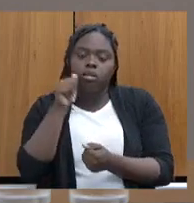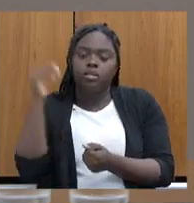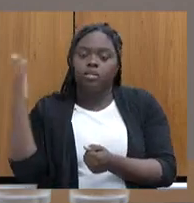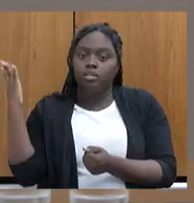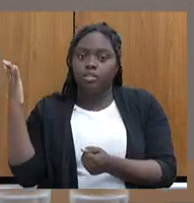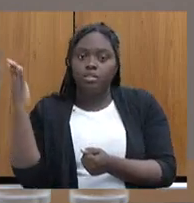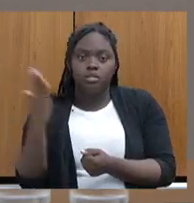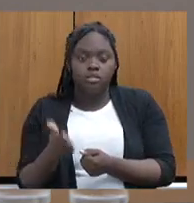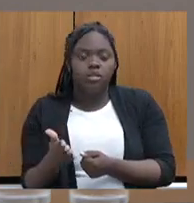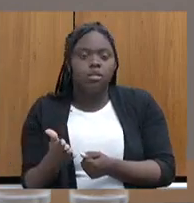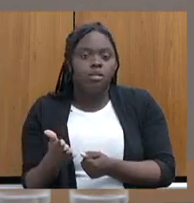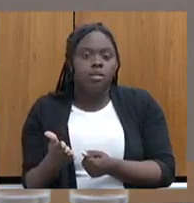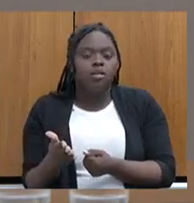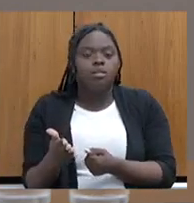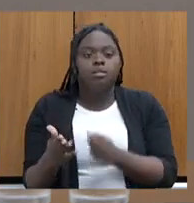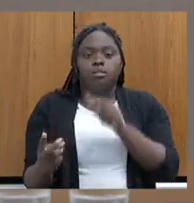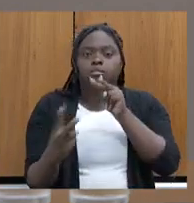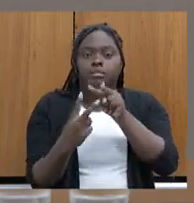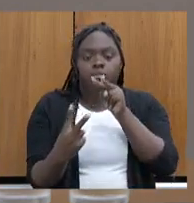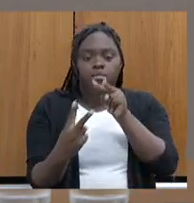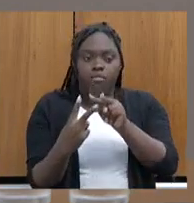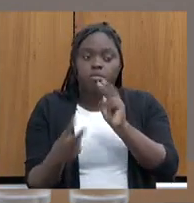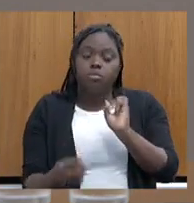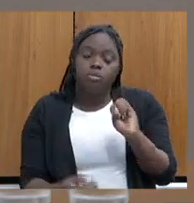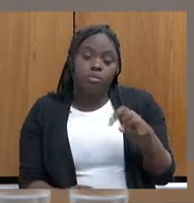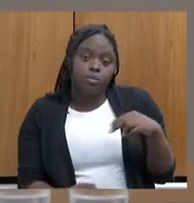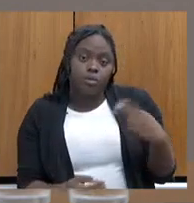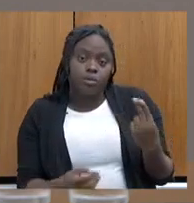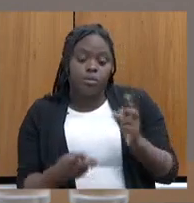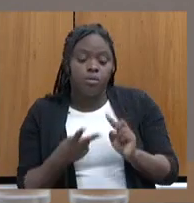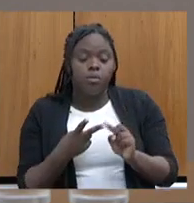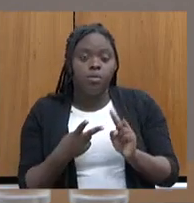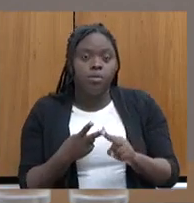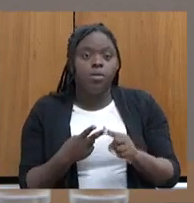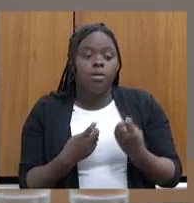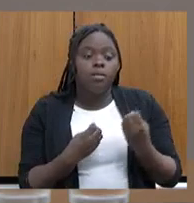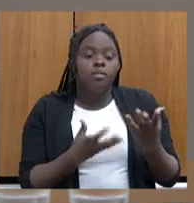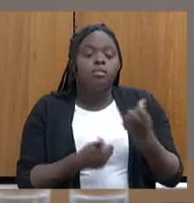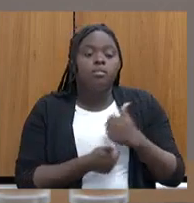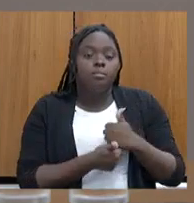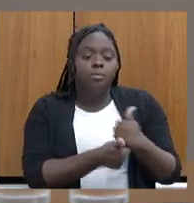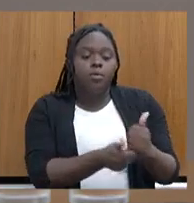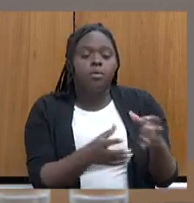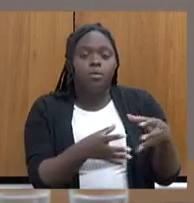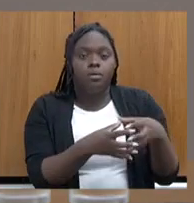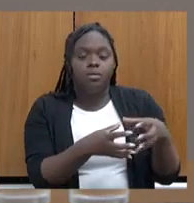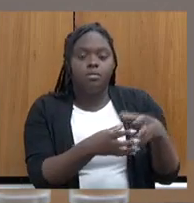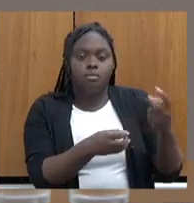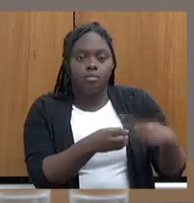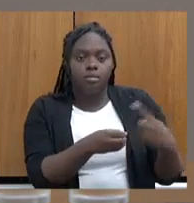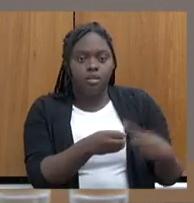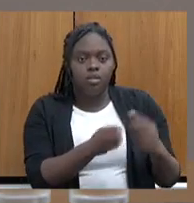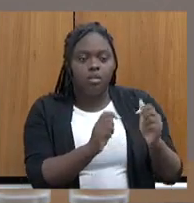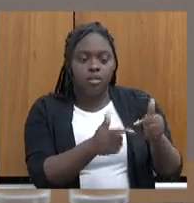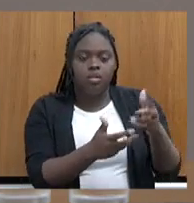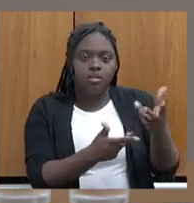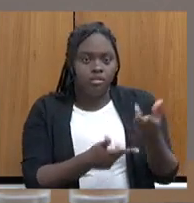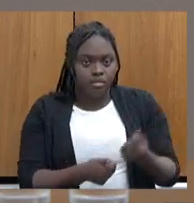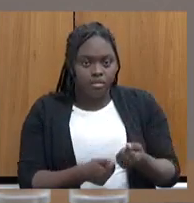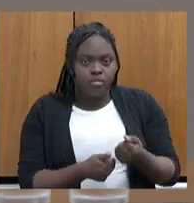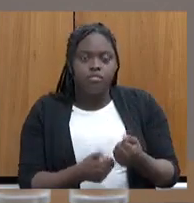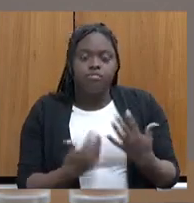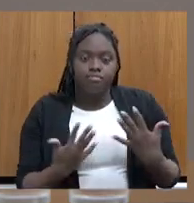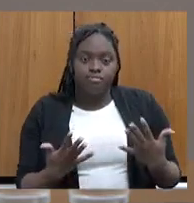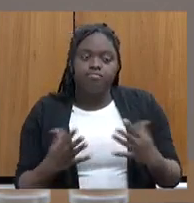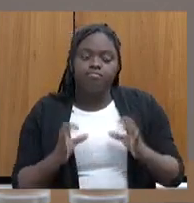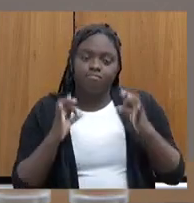virtualmente, ou qual lhe dê apoio técnico à equipe do município para fazer esse atendimento. Isso tem